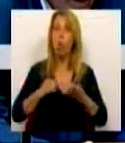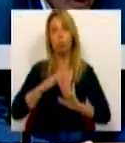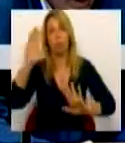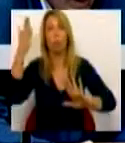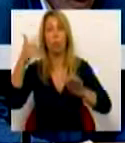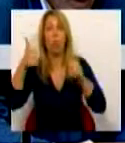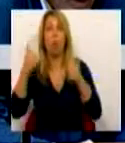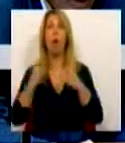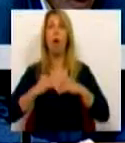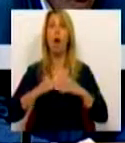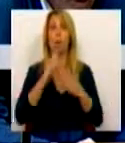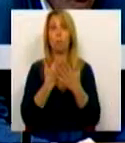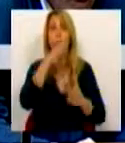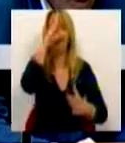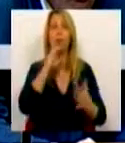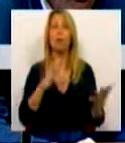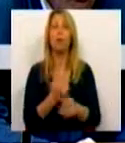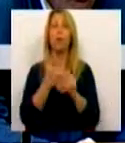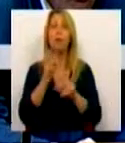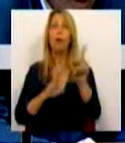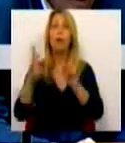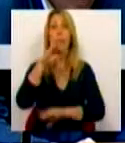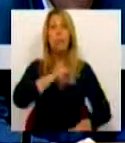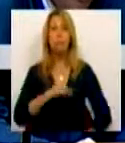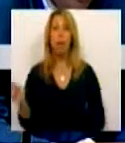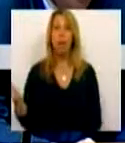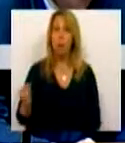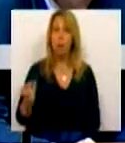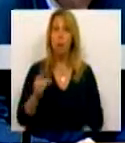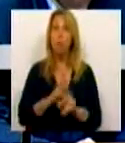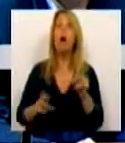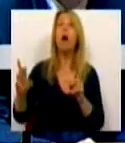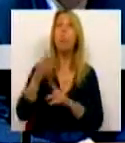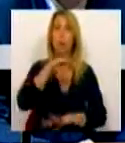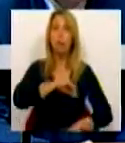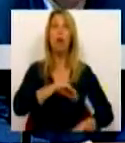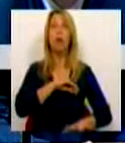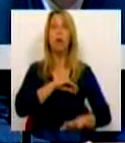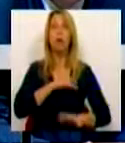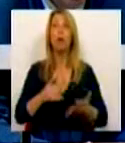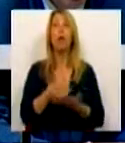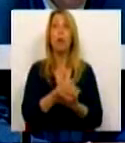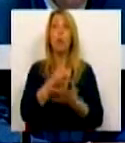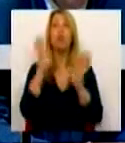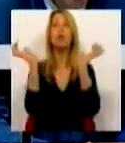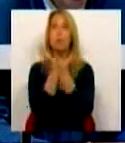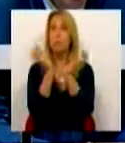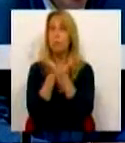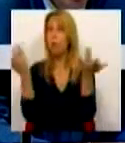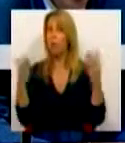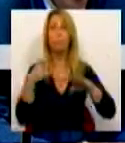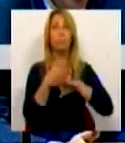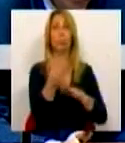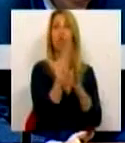Porque o Estado, o aumento do salário mínimo, aumenta o rendimento da Segurança Social. Seja pelo via dos